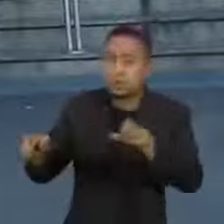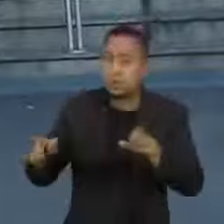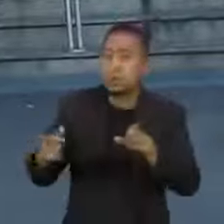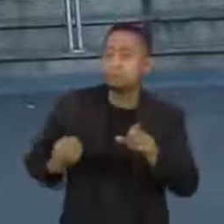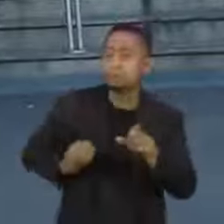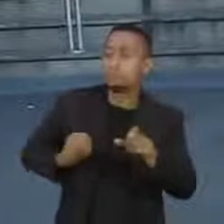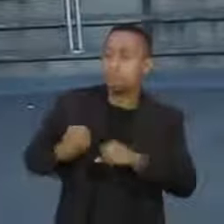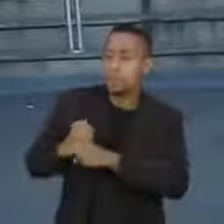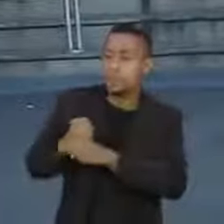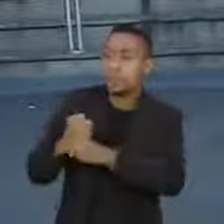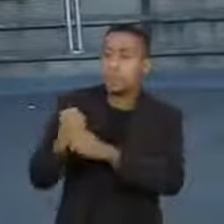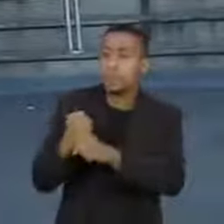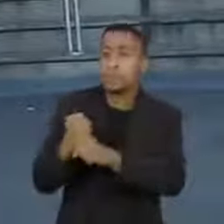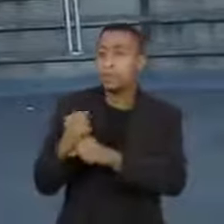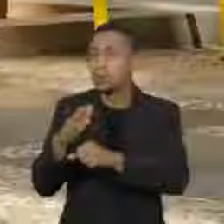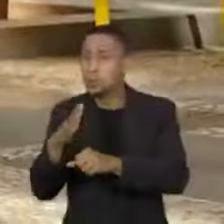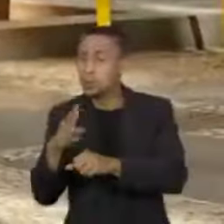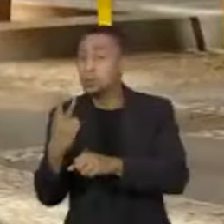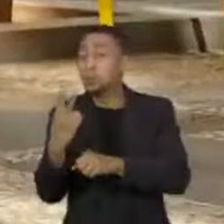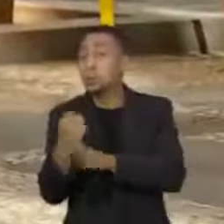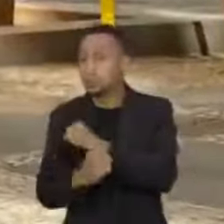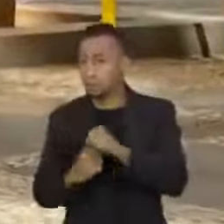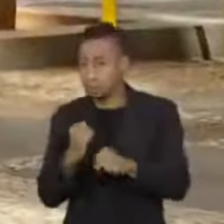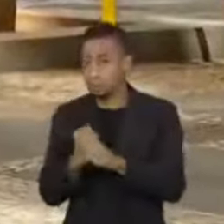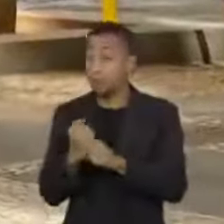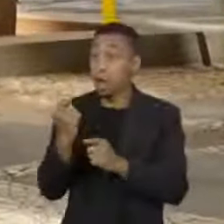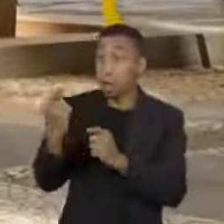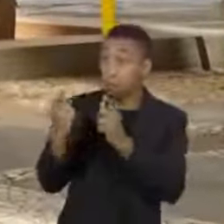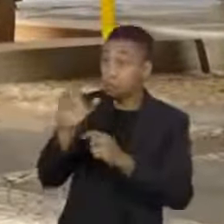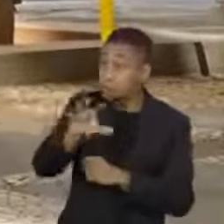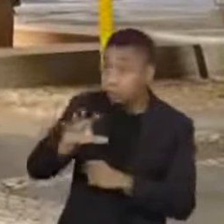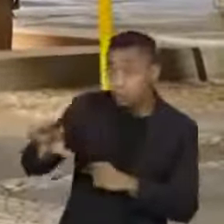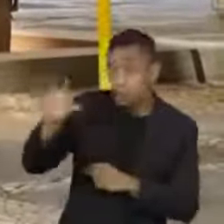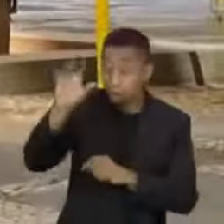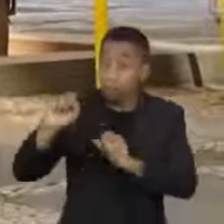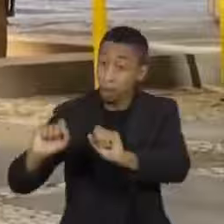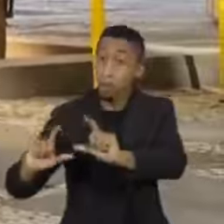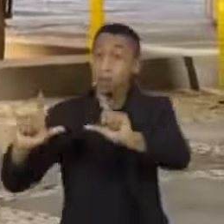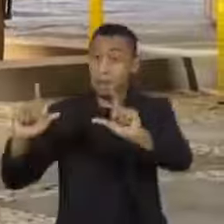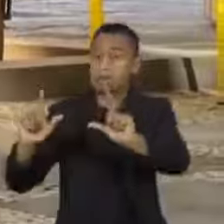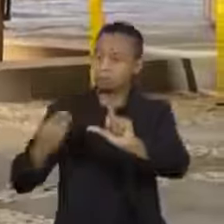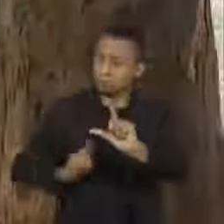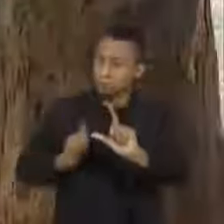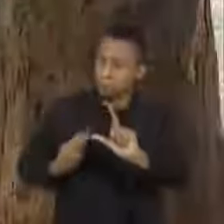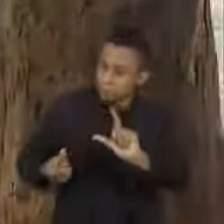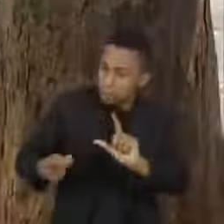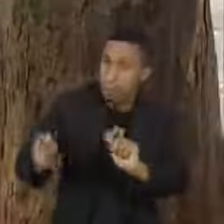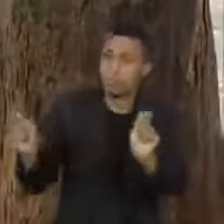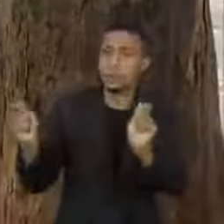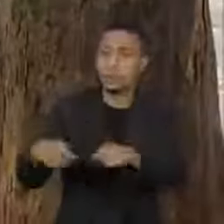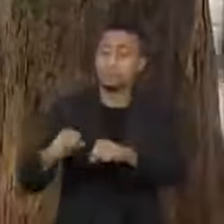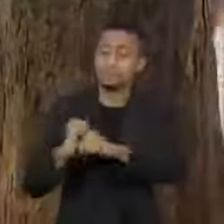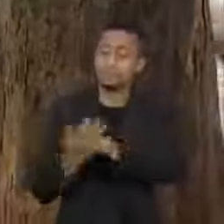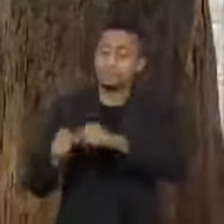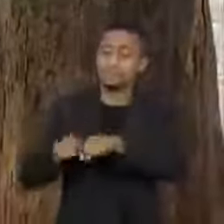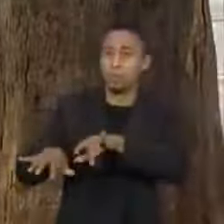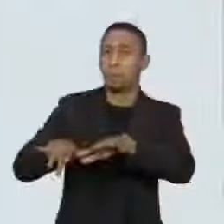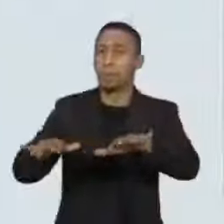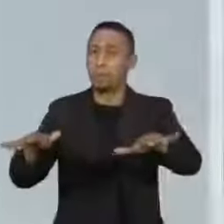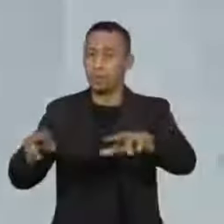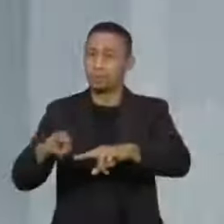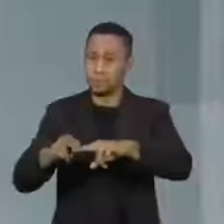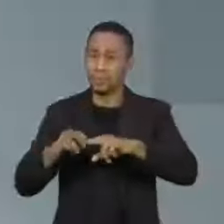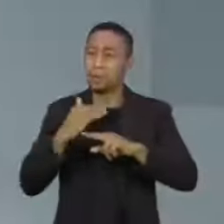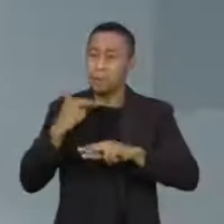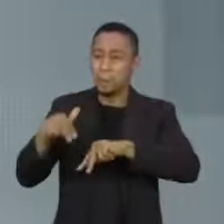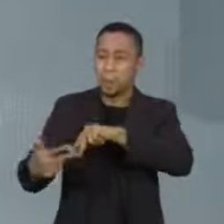anos, mas esse número aumenta em alguns estados por causa dos impactos da Covid-19 nos índices de mortalidade.